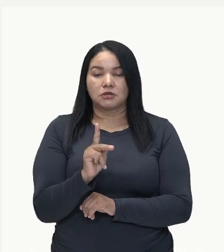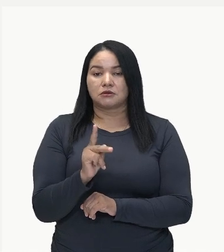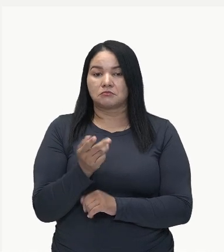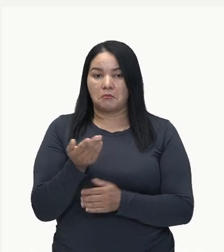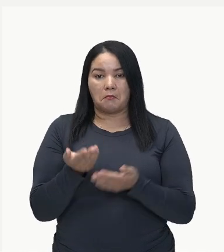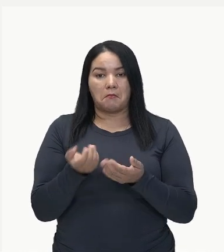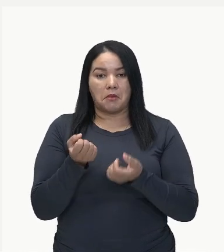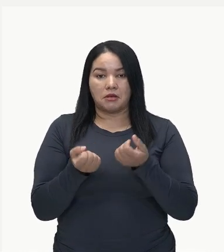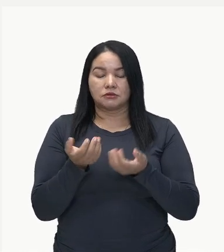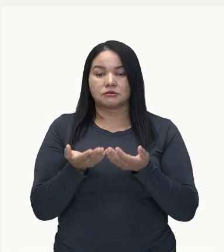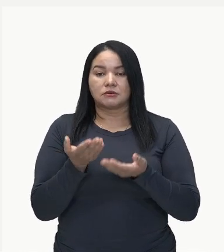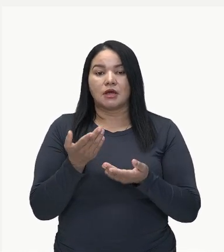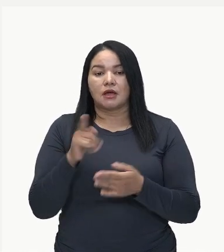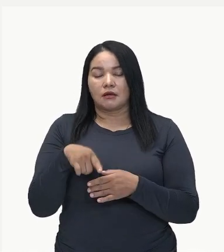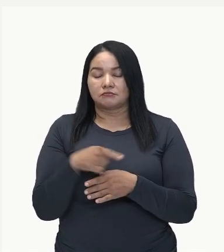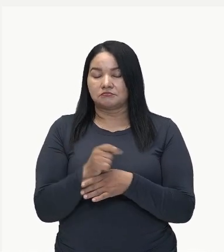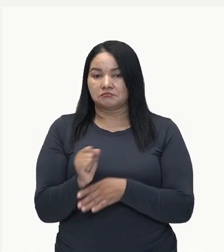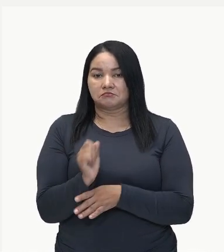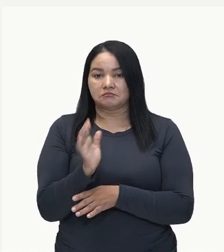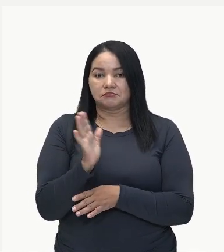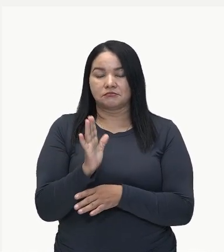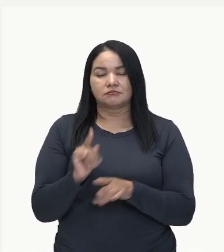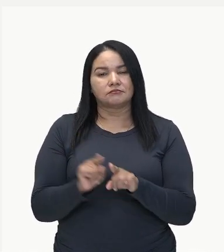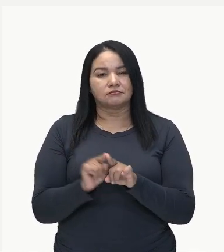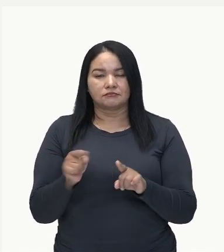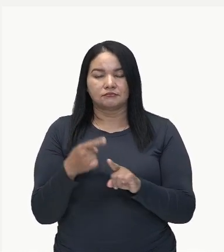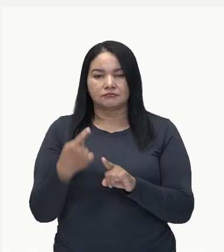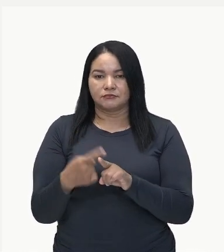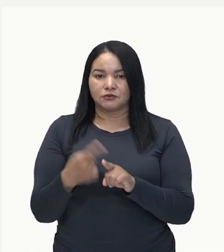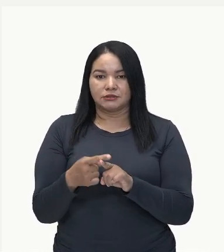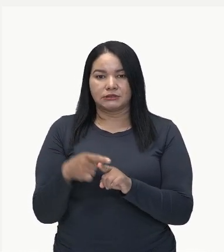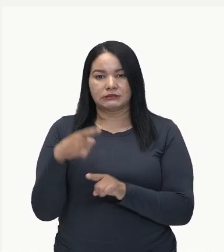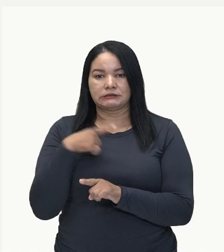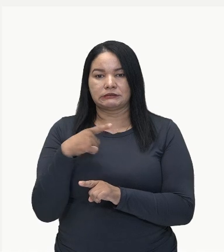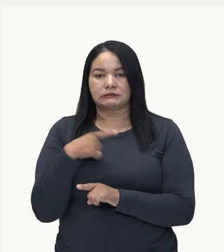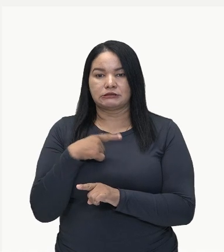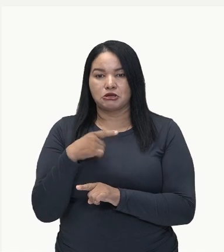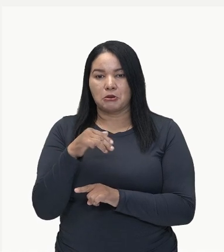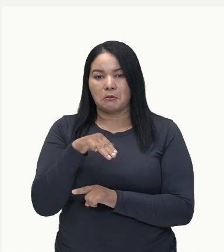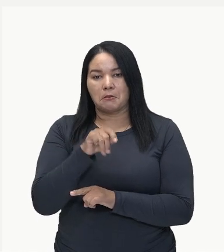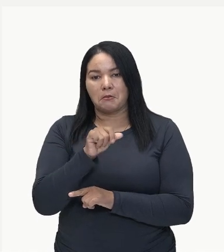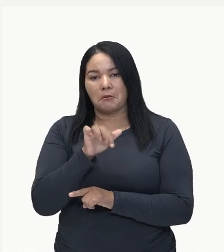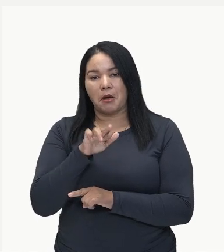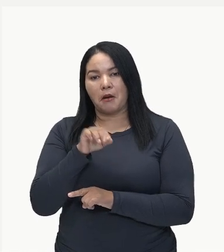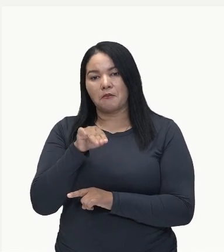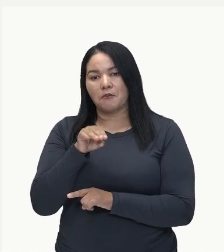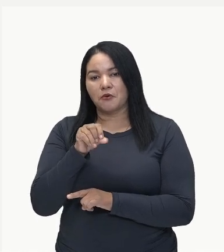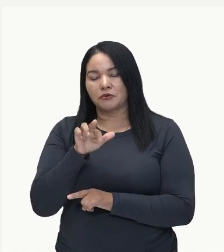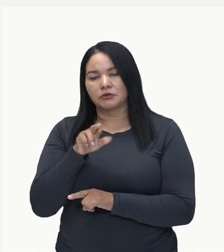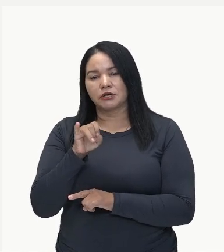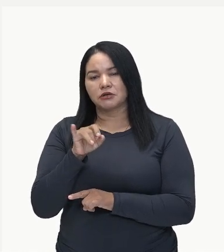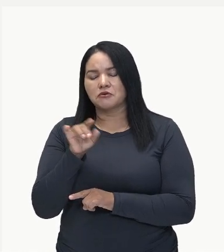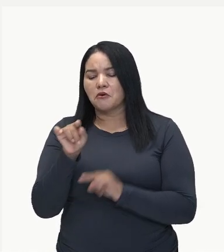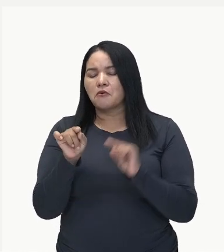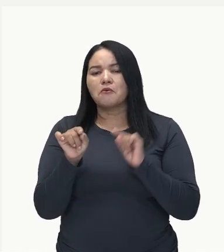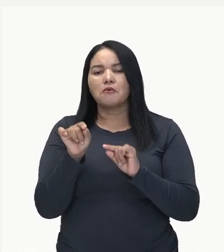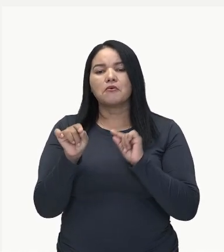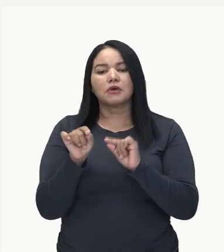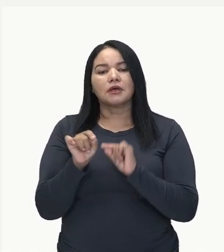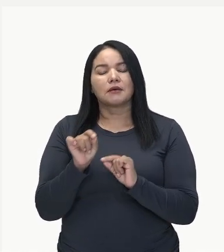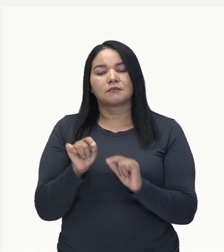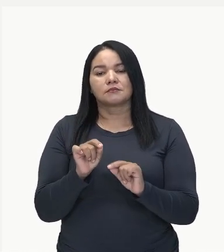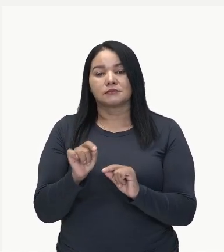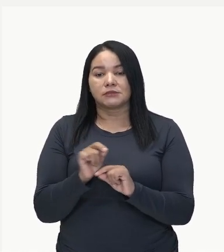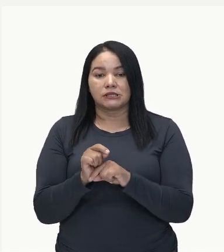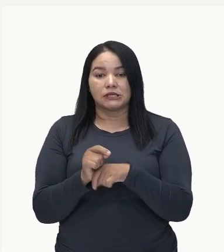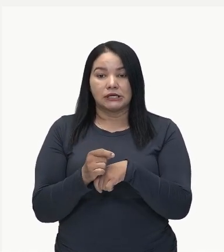extremamente cara, mas por quê? Porque ela tem o marmoreio. O que é esse marmoreio? É que a carne,